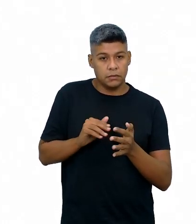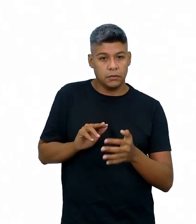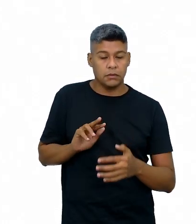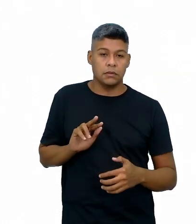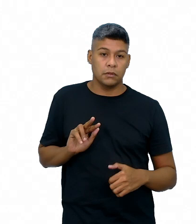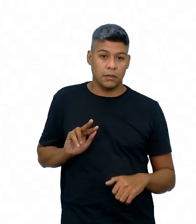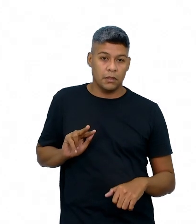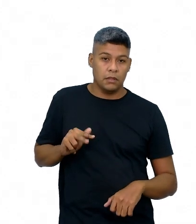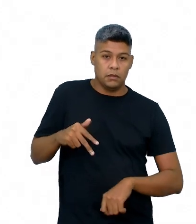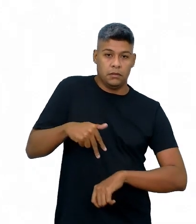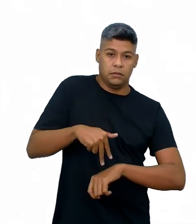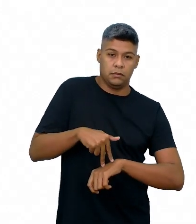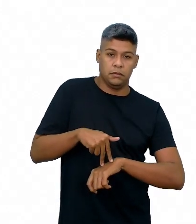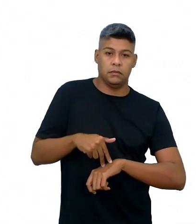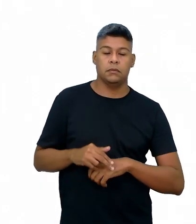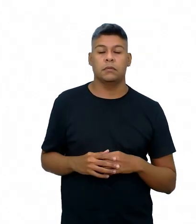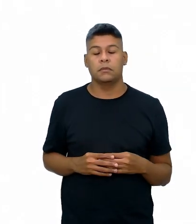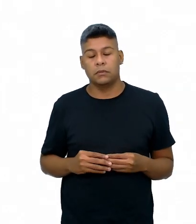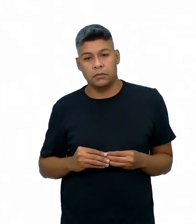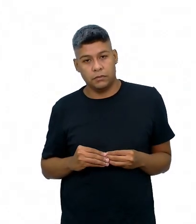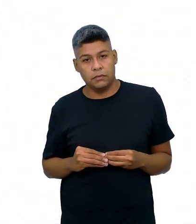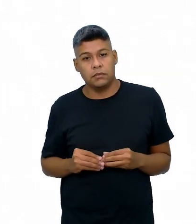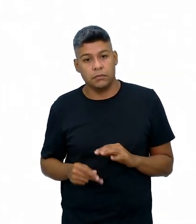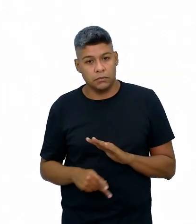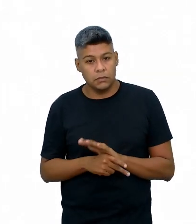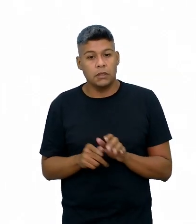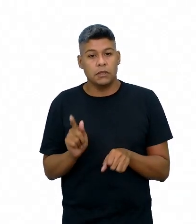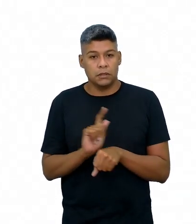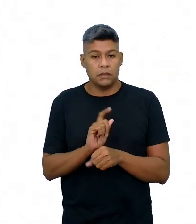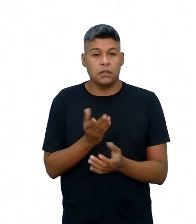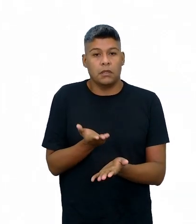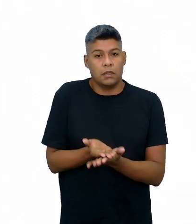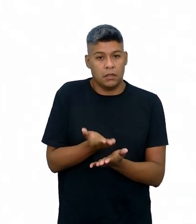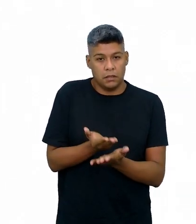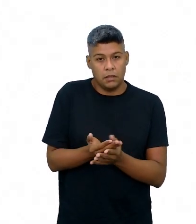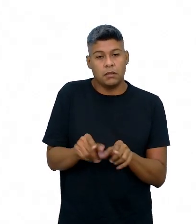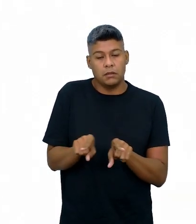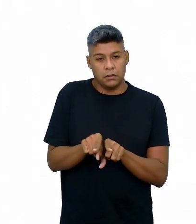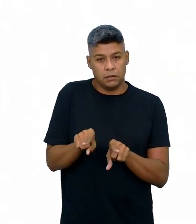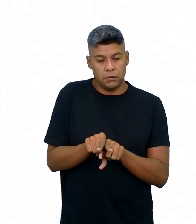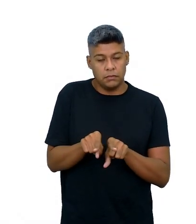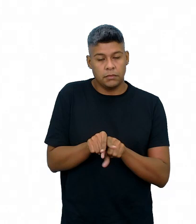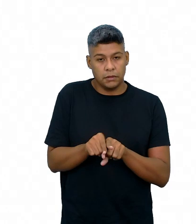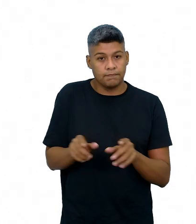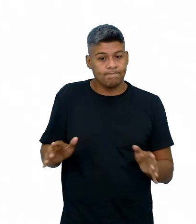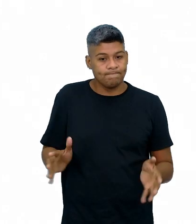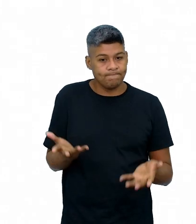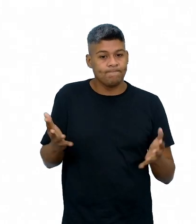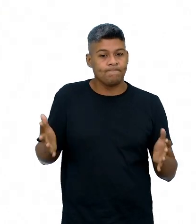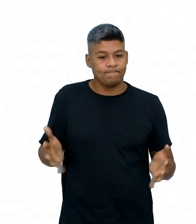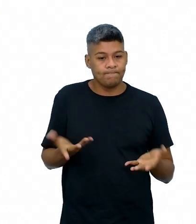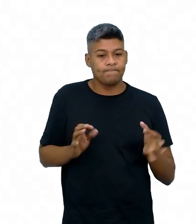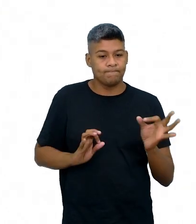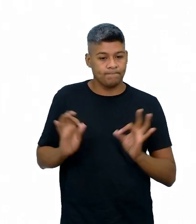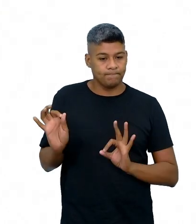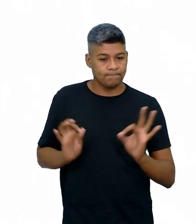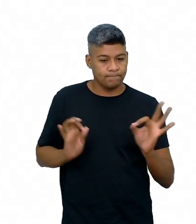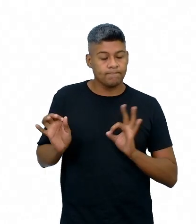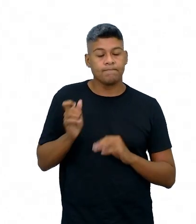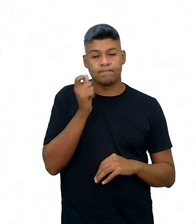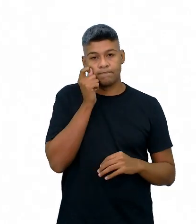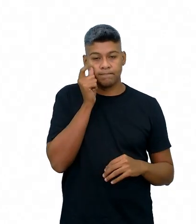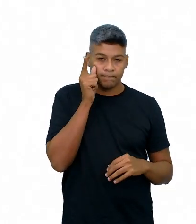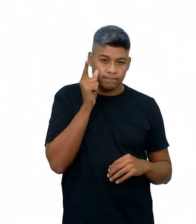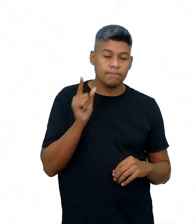para, tanto gestão da sala de aula e aplicação também, né, não só para planejar, mas também a ideia